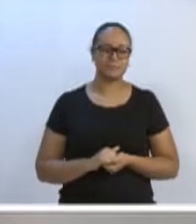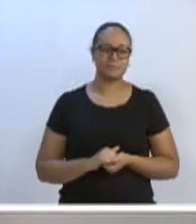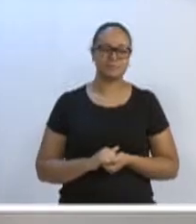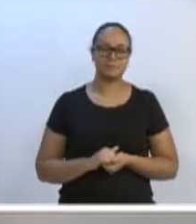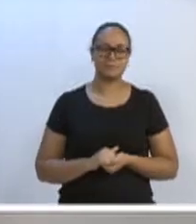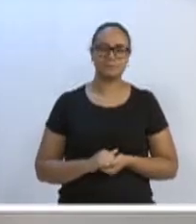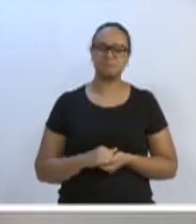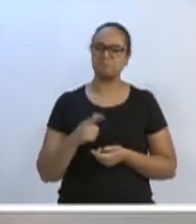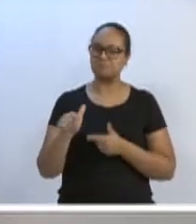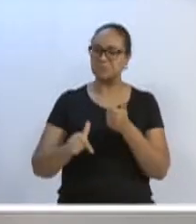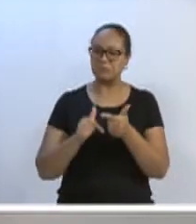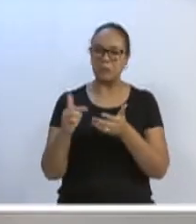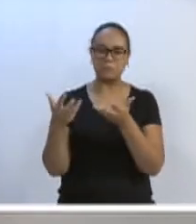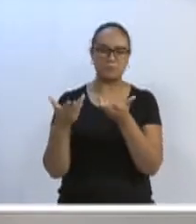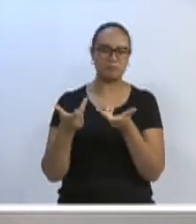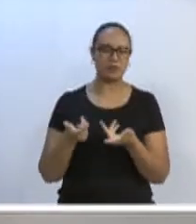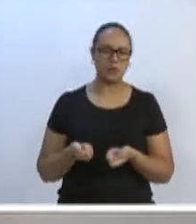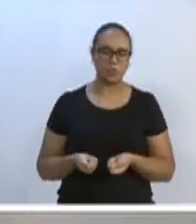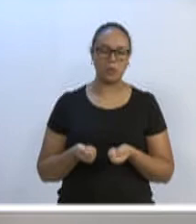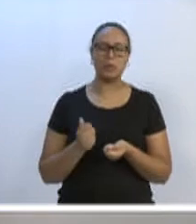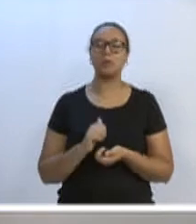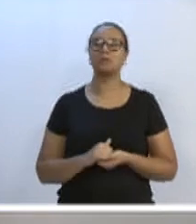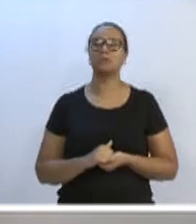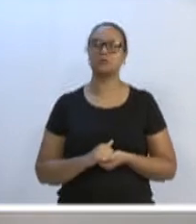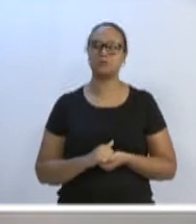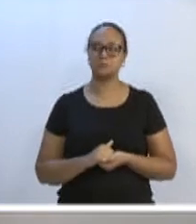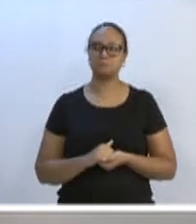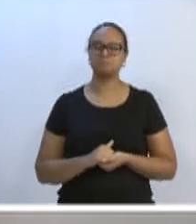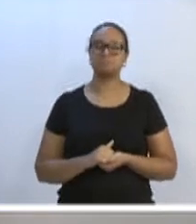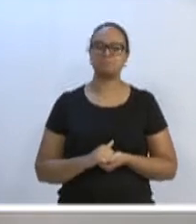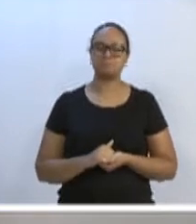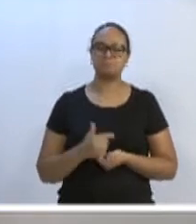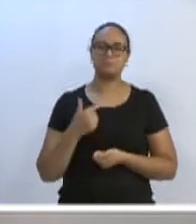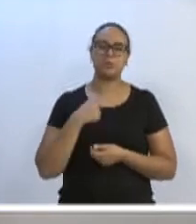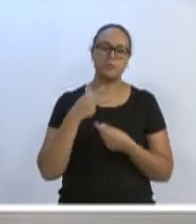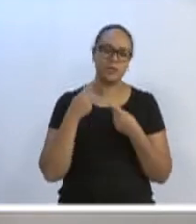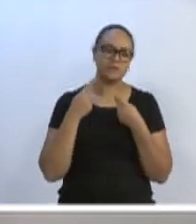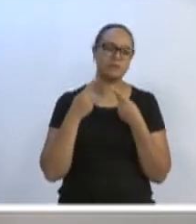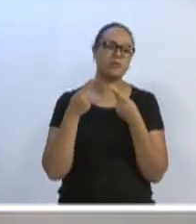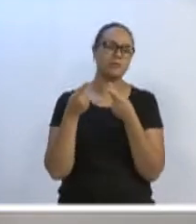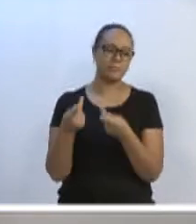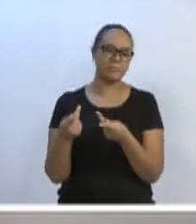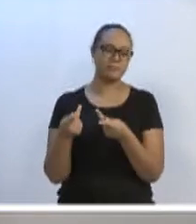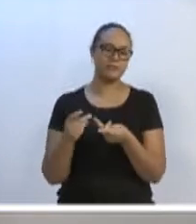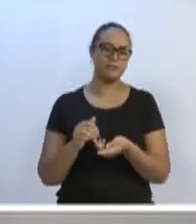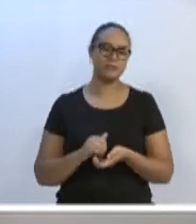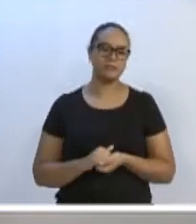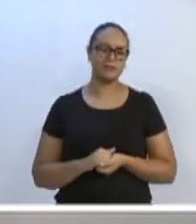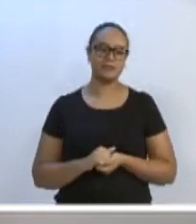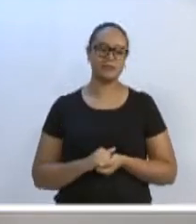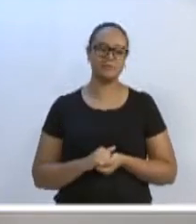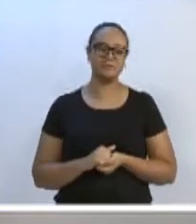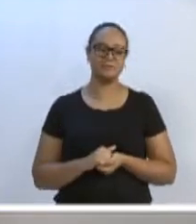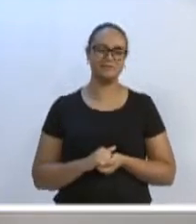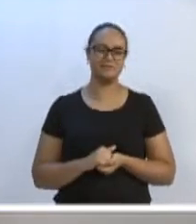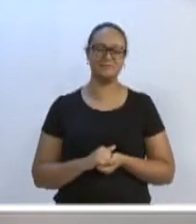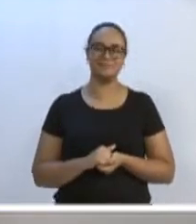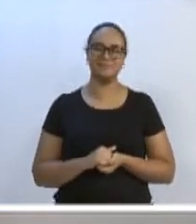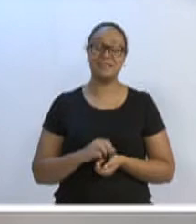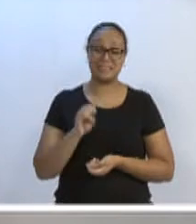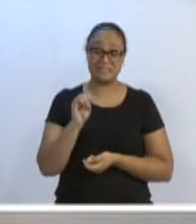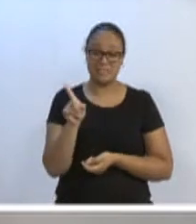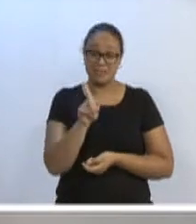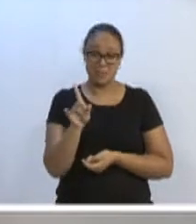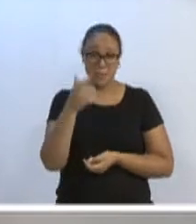trabalho maravilhoso que eles fazem lá. E, como eu falei, o ProFamília, se não forem as pessoas,